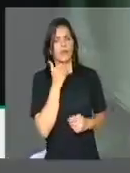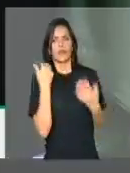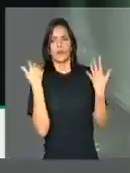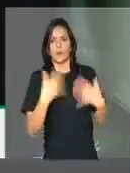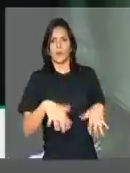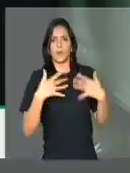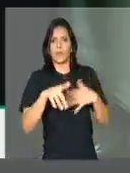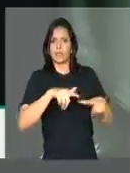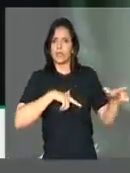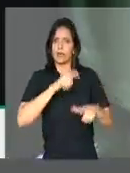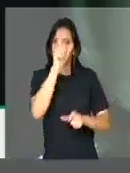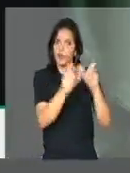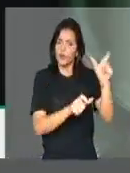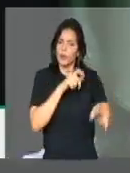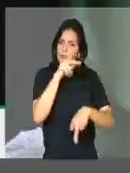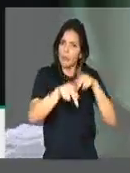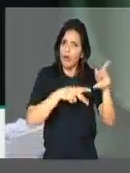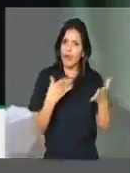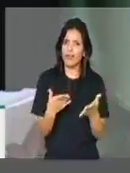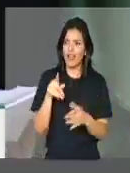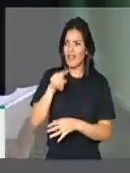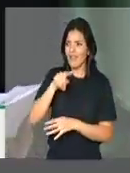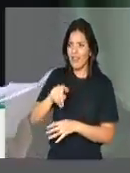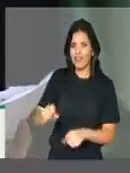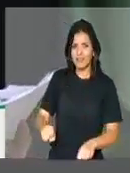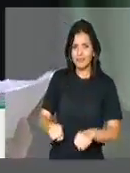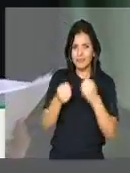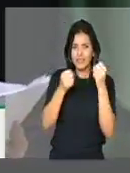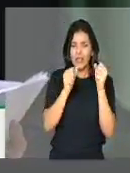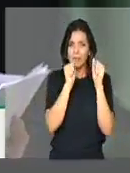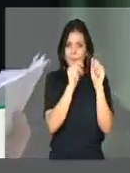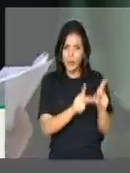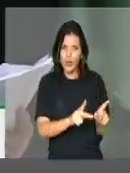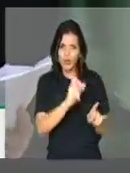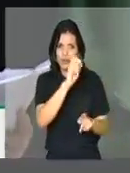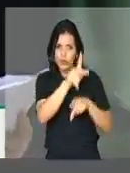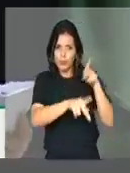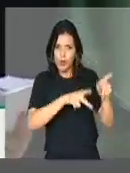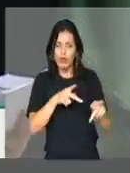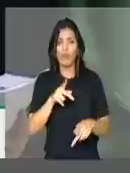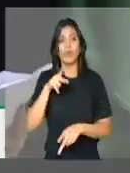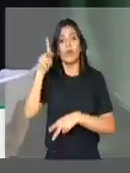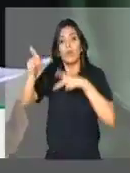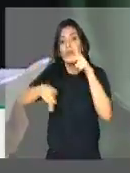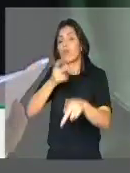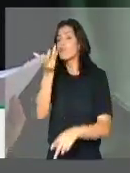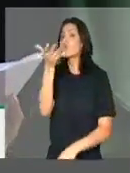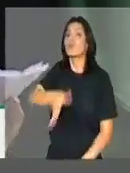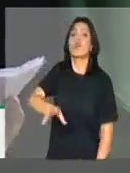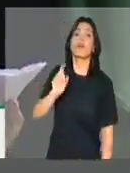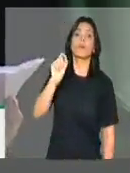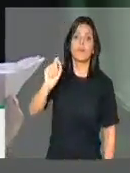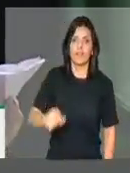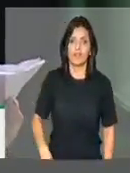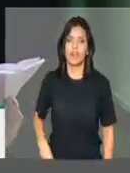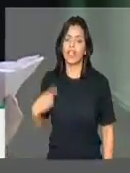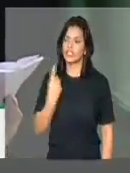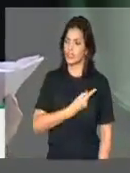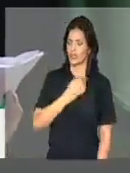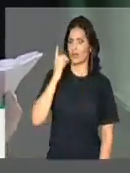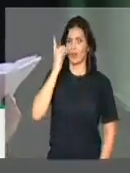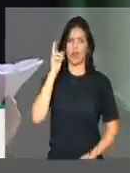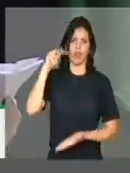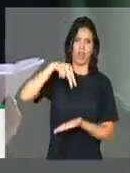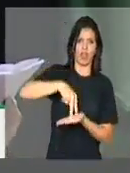brasileiro na Previdência Social. O que o povo brasileiro não quer é que a gente venha aqui